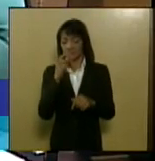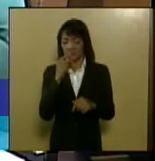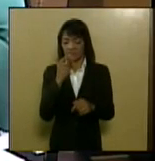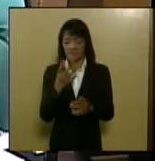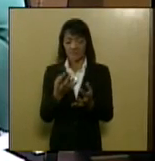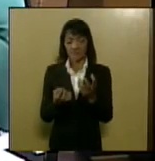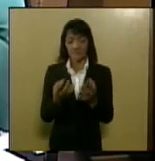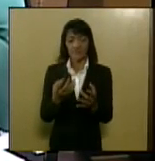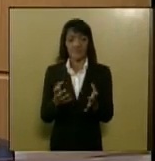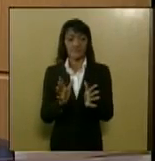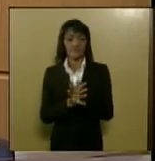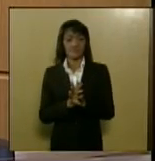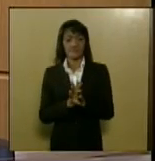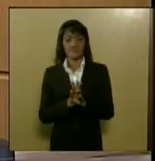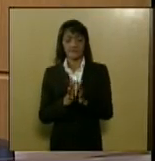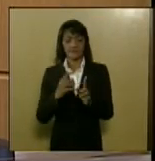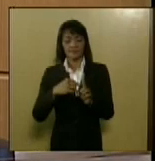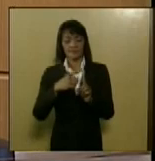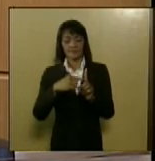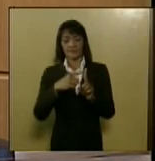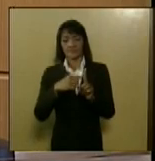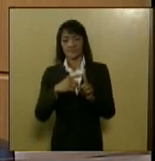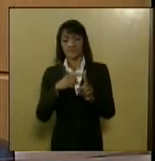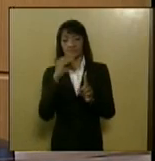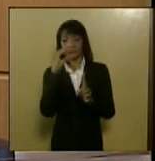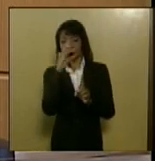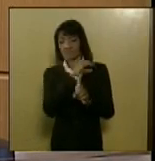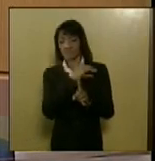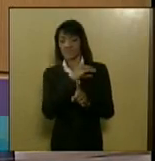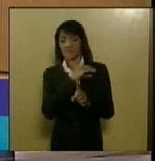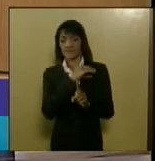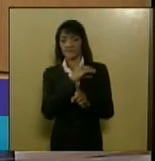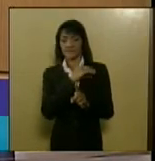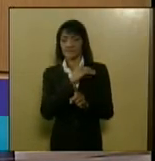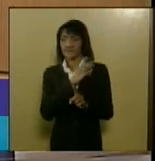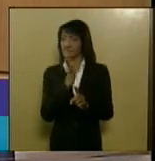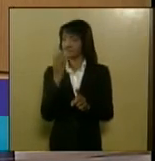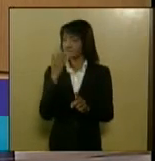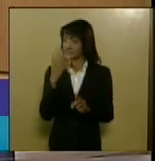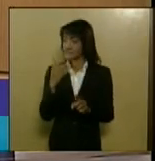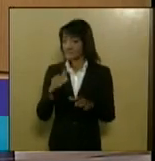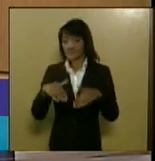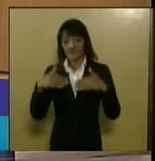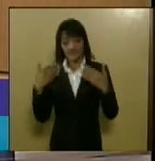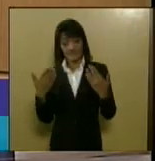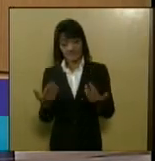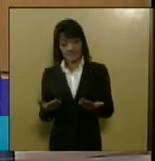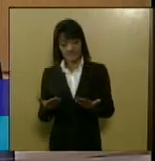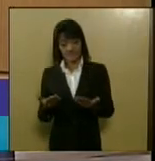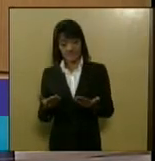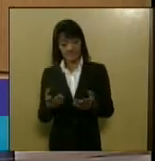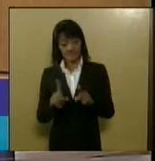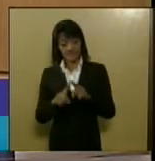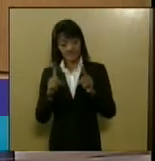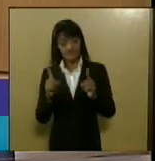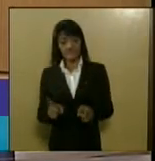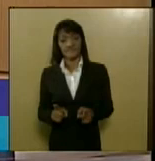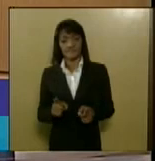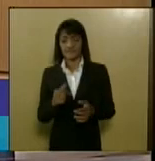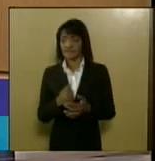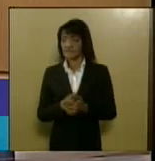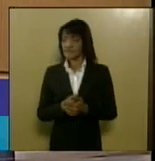que são para cozer alimentos no entanto o cigarro atinge